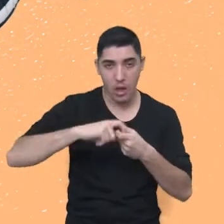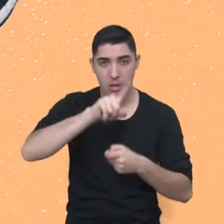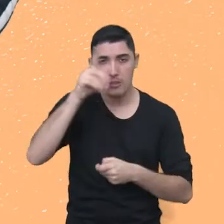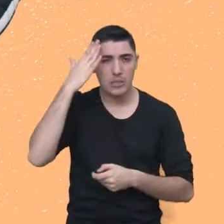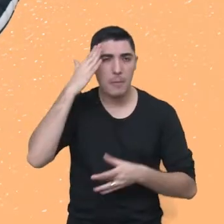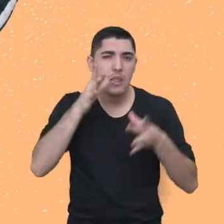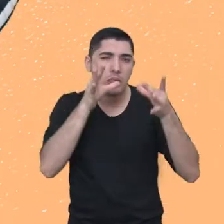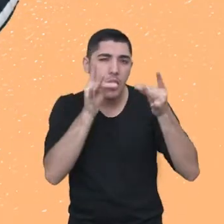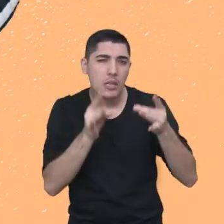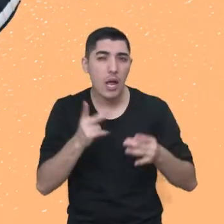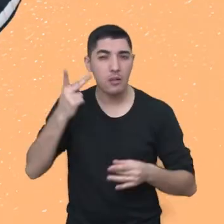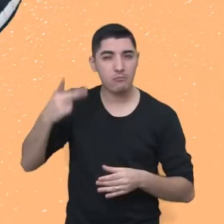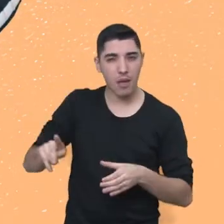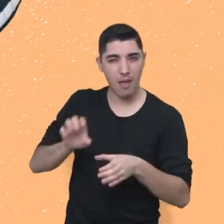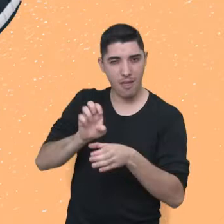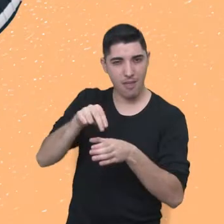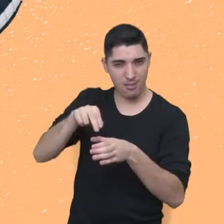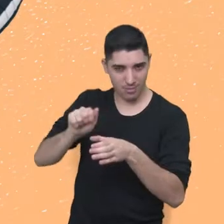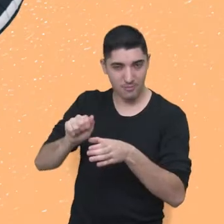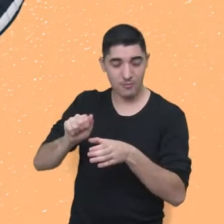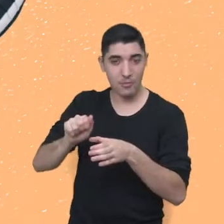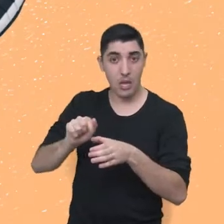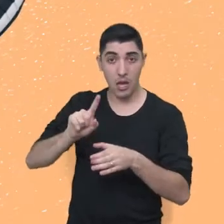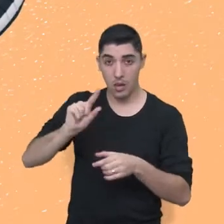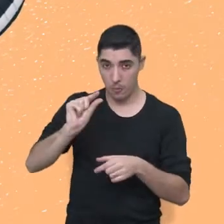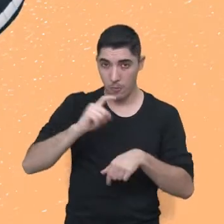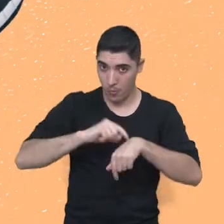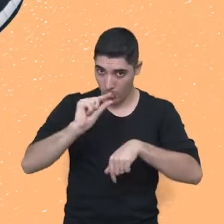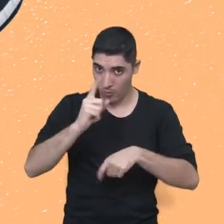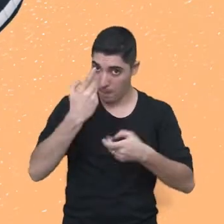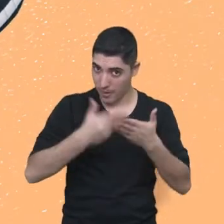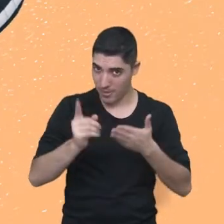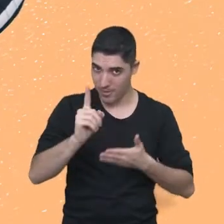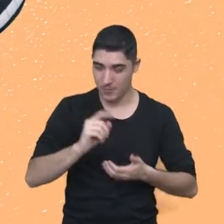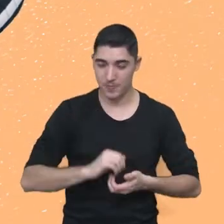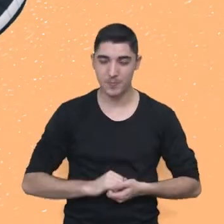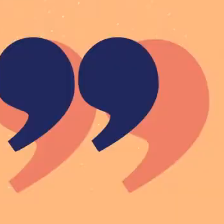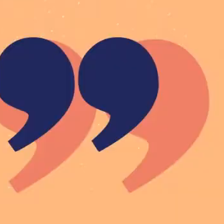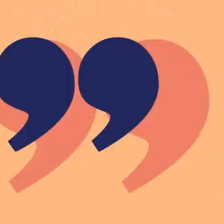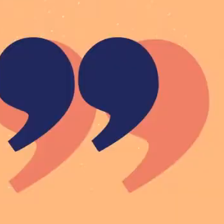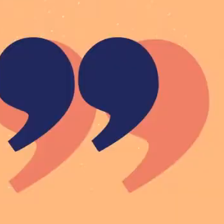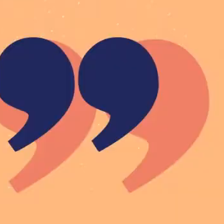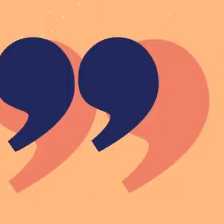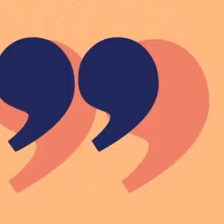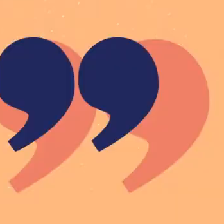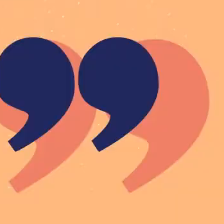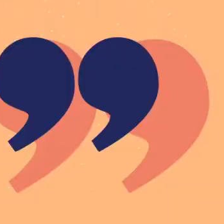saber mais detalhes sobre o trabalho do Espaço Nossa Âncora. É logo mais! Não perca!